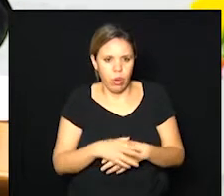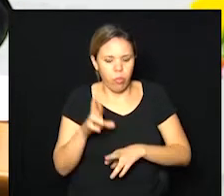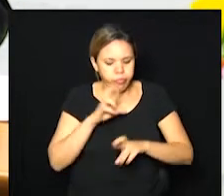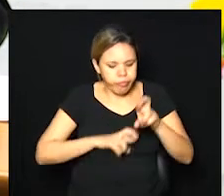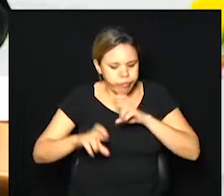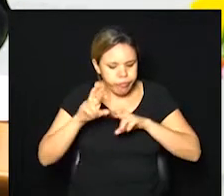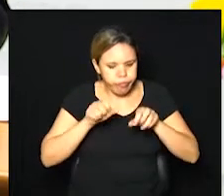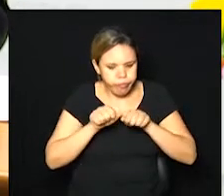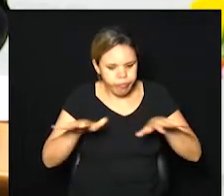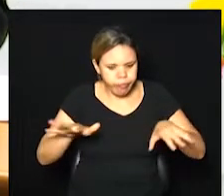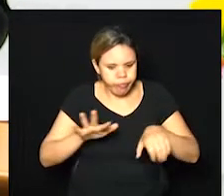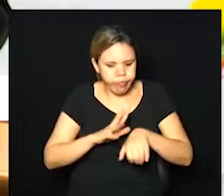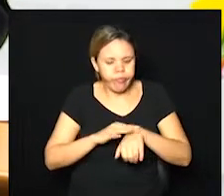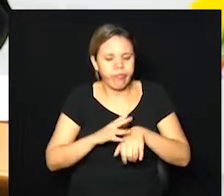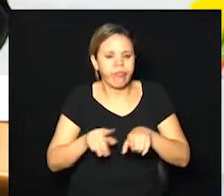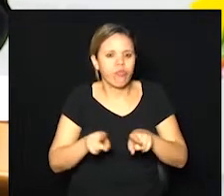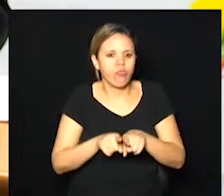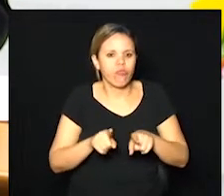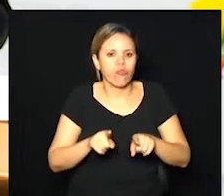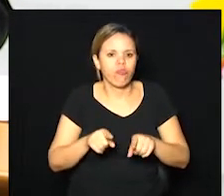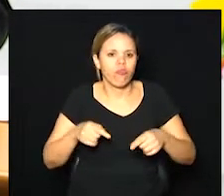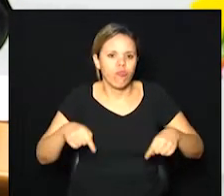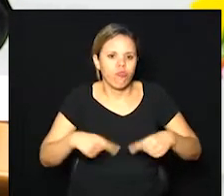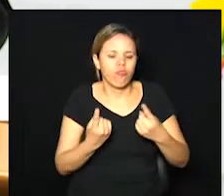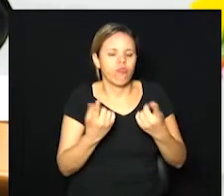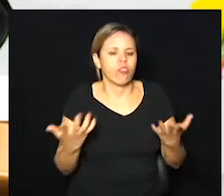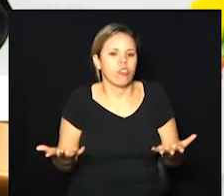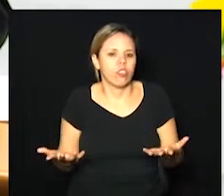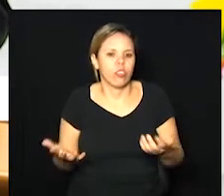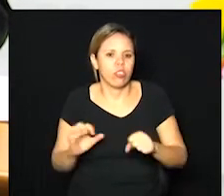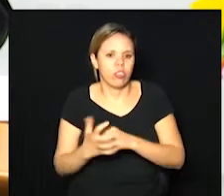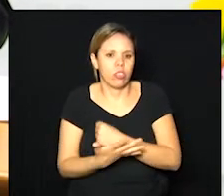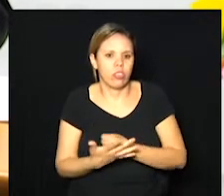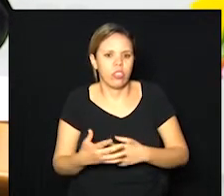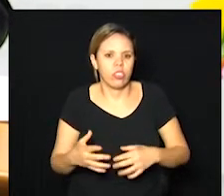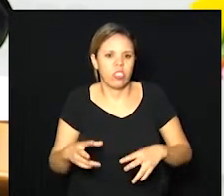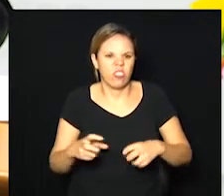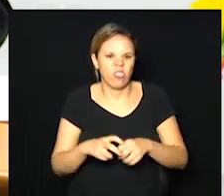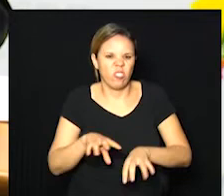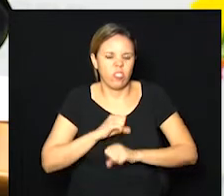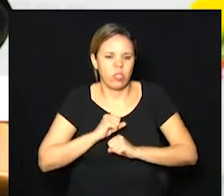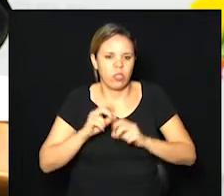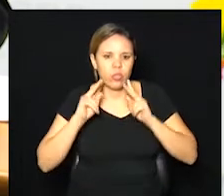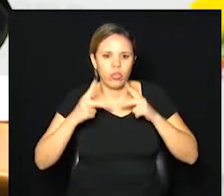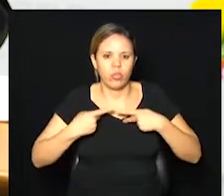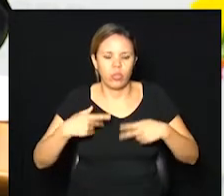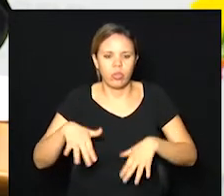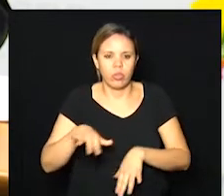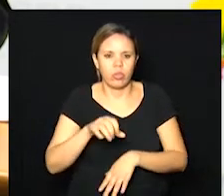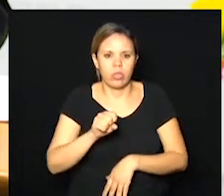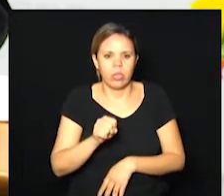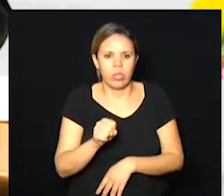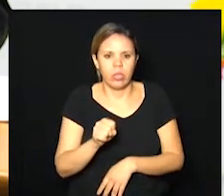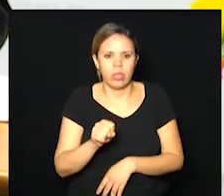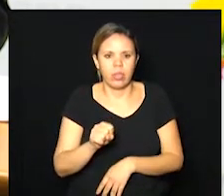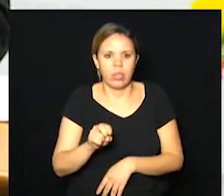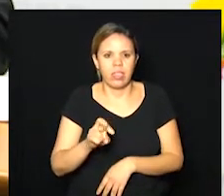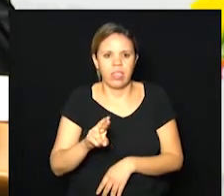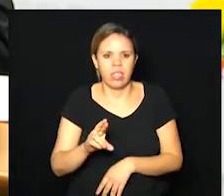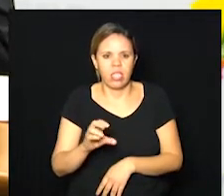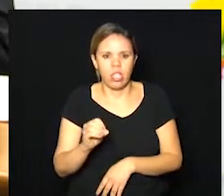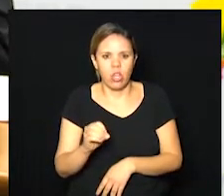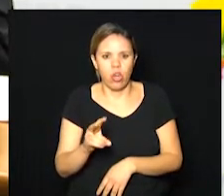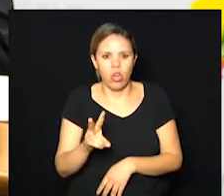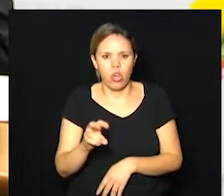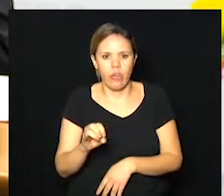epidemiológicos no enfrentamento da pandemia de infecção humana pelo SARS-CoV-2.